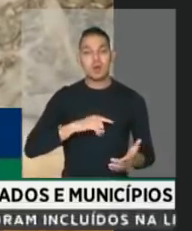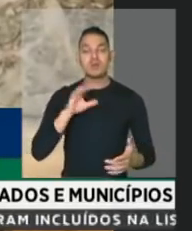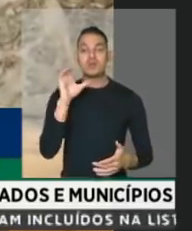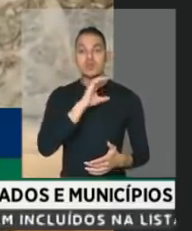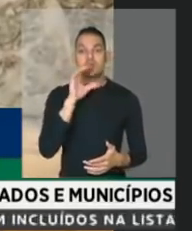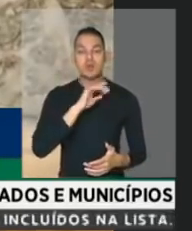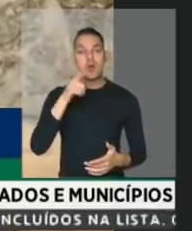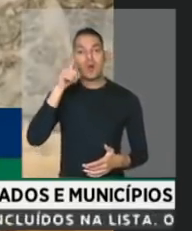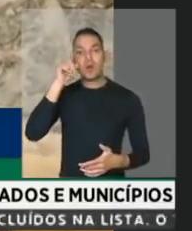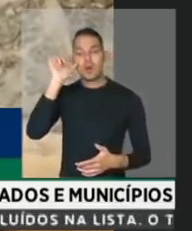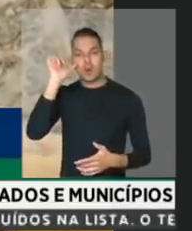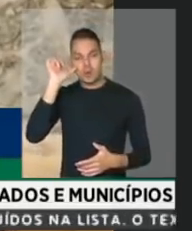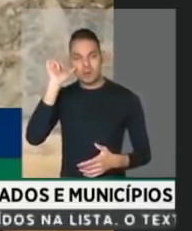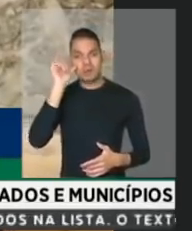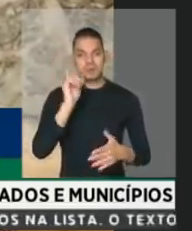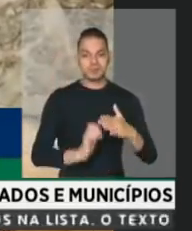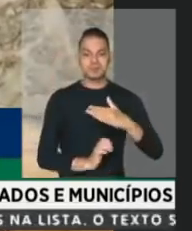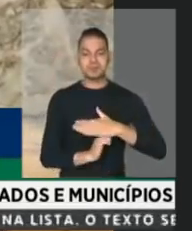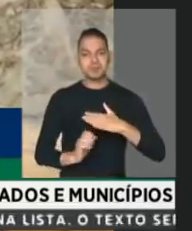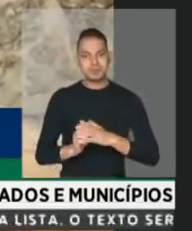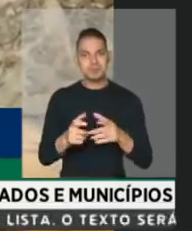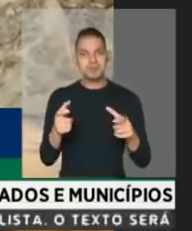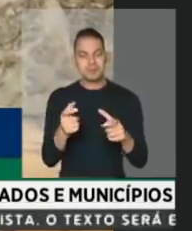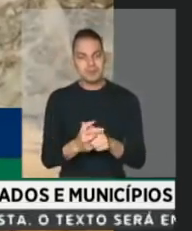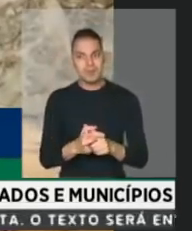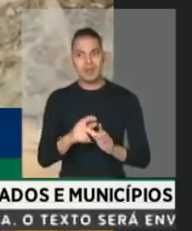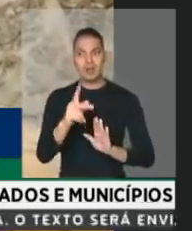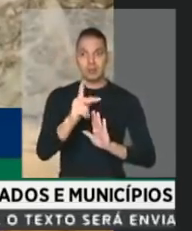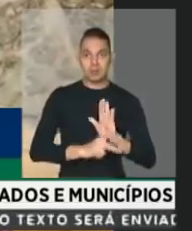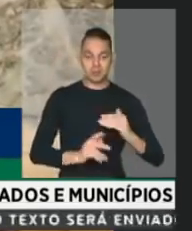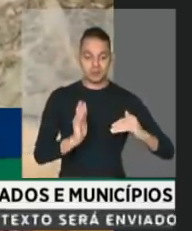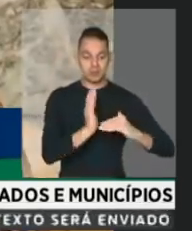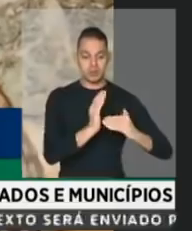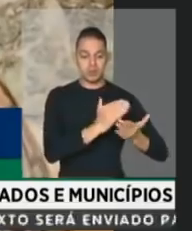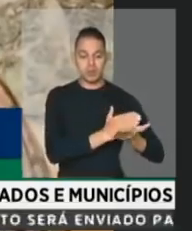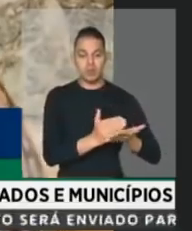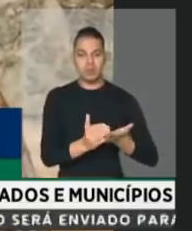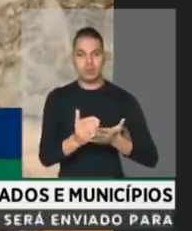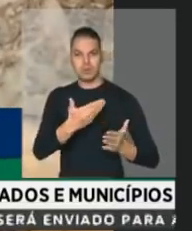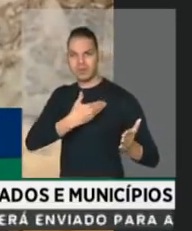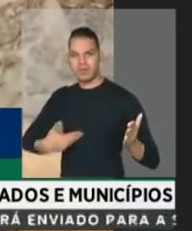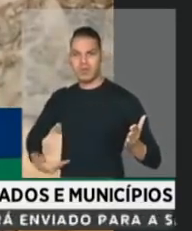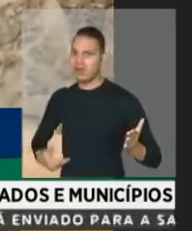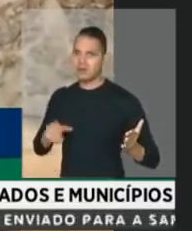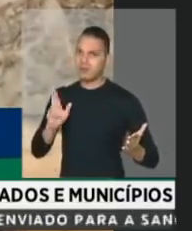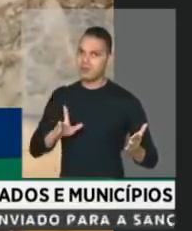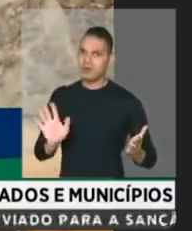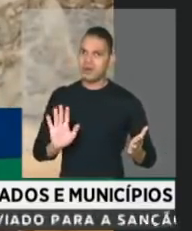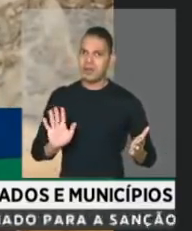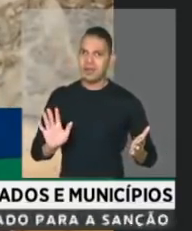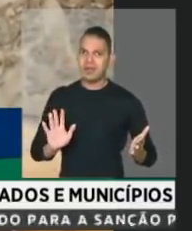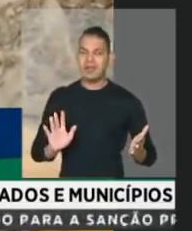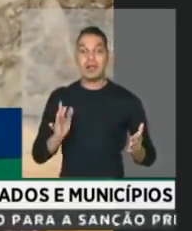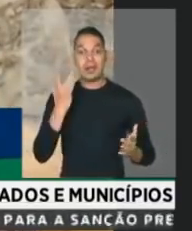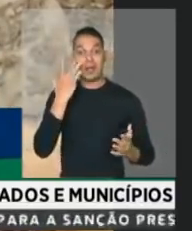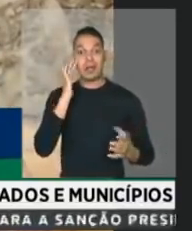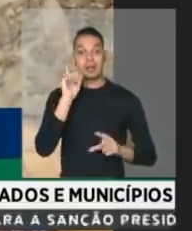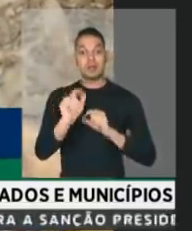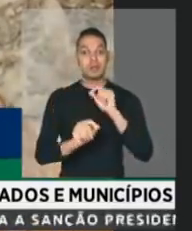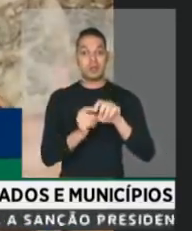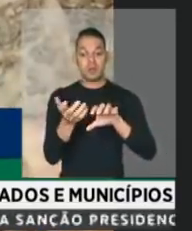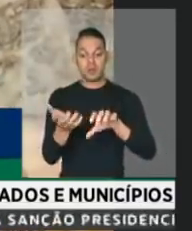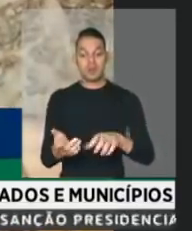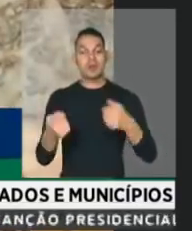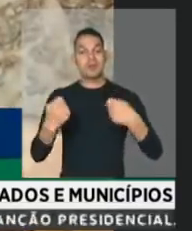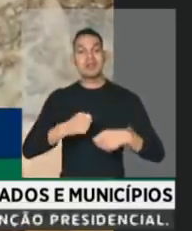ontem o financiamento de micro e pequena empresa por um projeto que veio do Senado. Não foi do governo. Acho, inclusive, que o Congresso